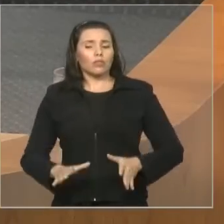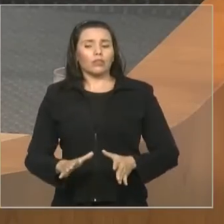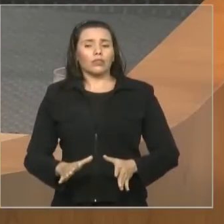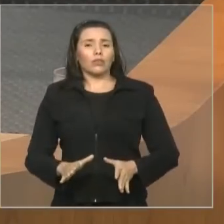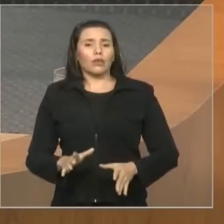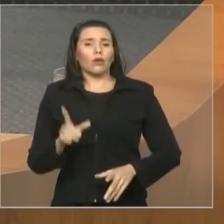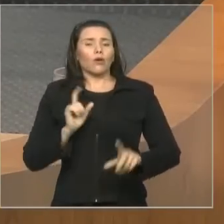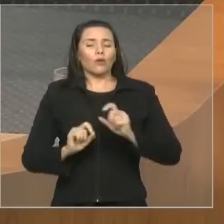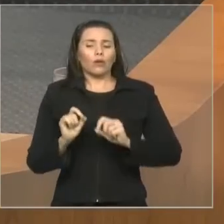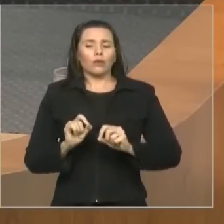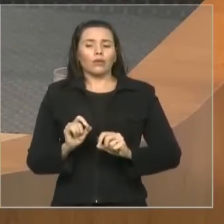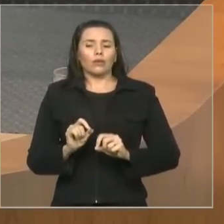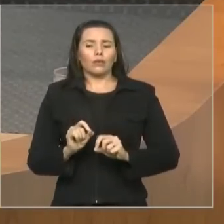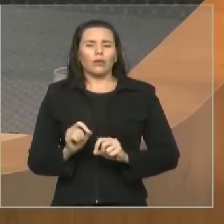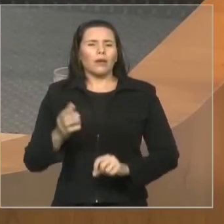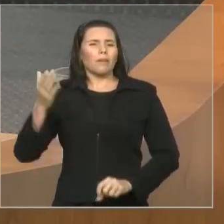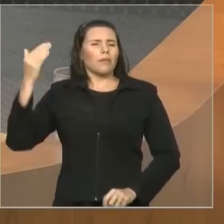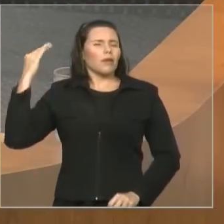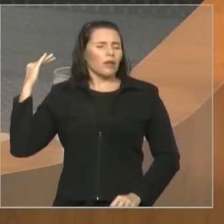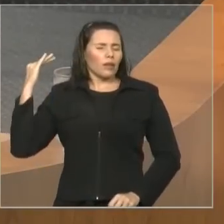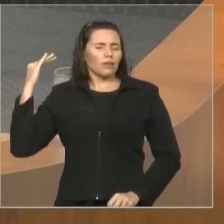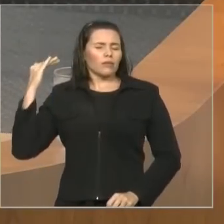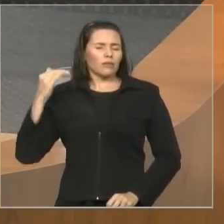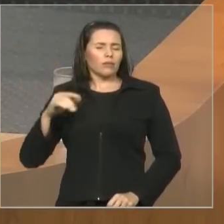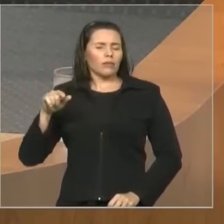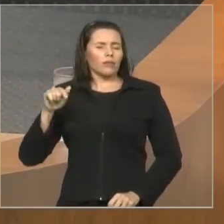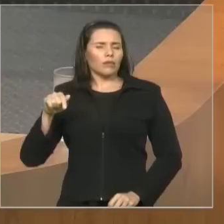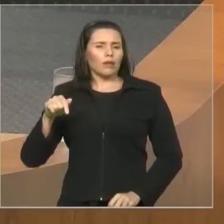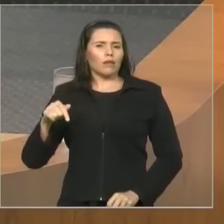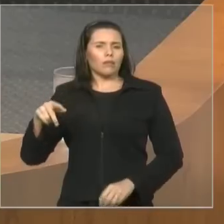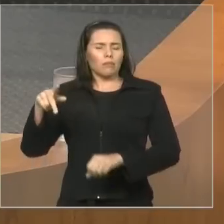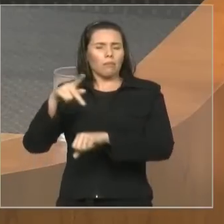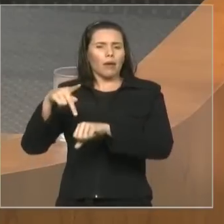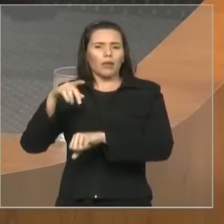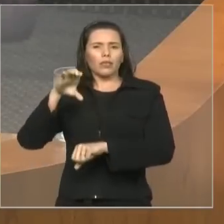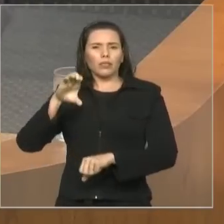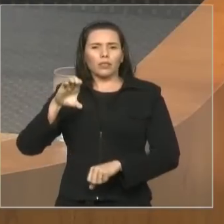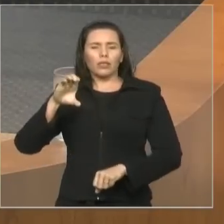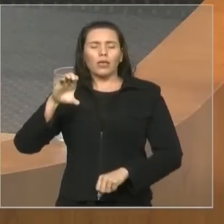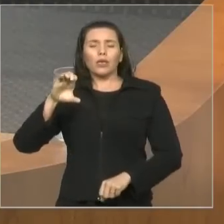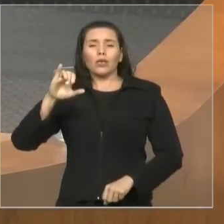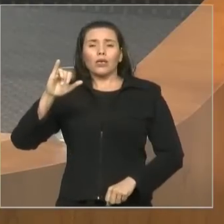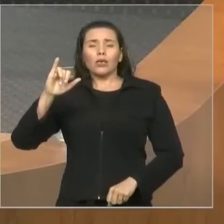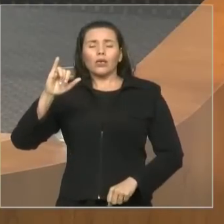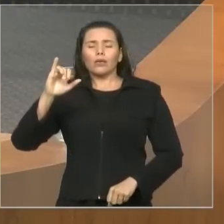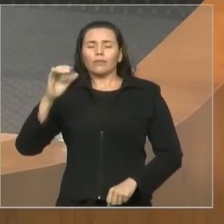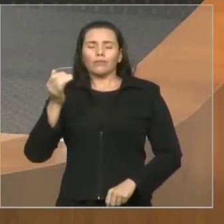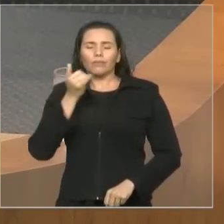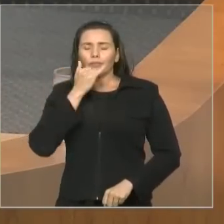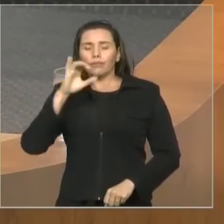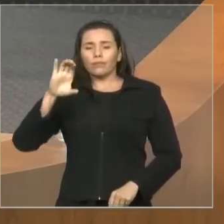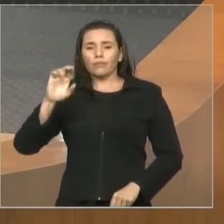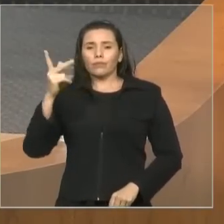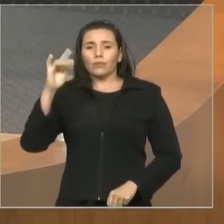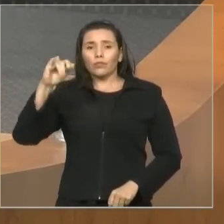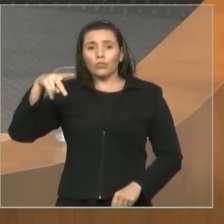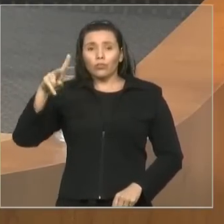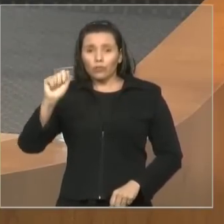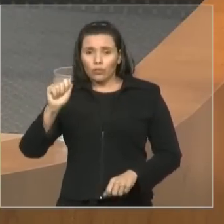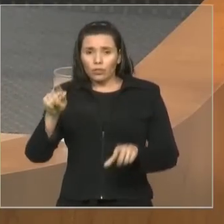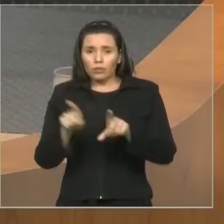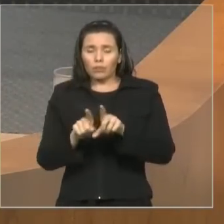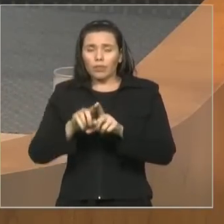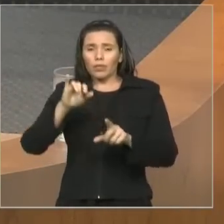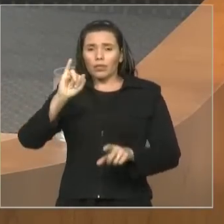comunidade dos anciãos. E esses anciãos é que norteavam a vida daquela sociedade lá